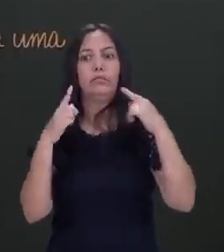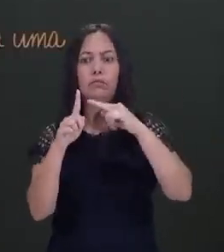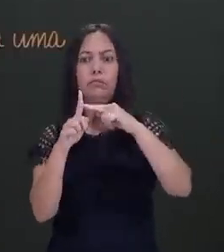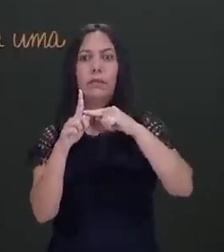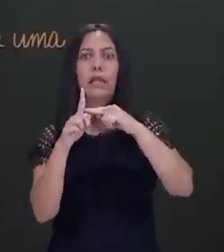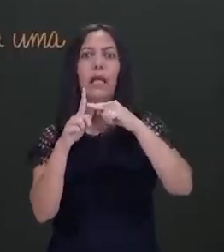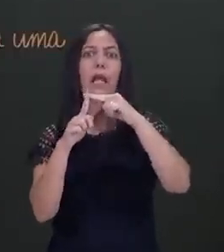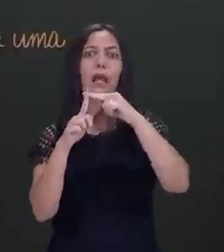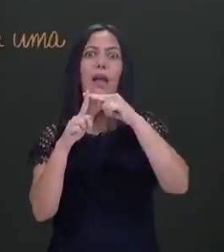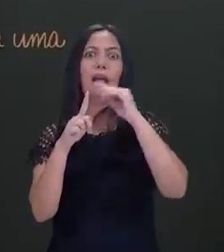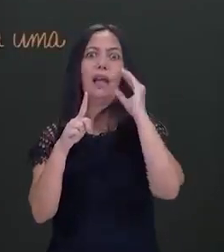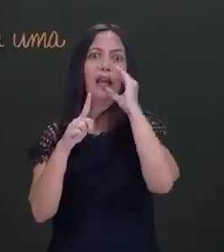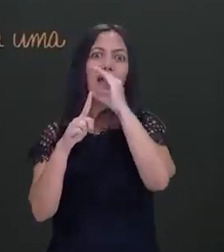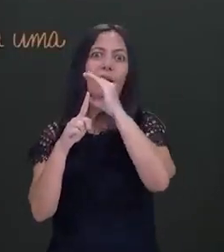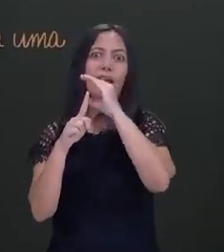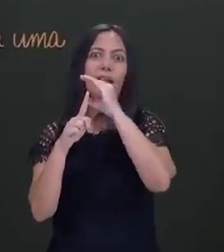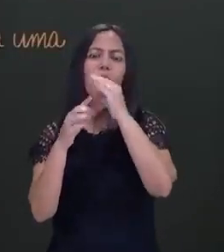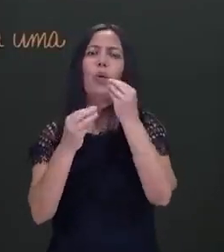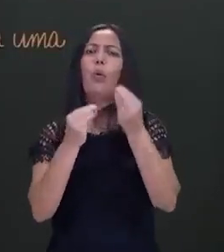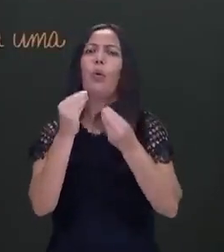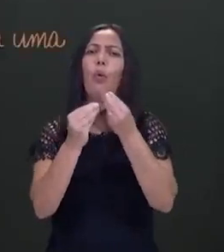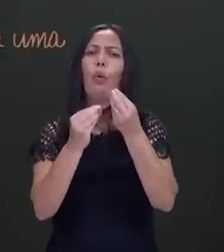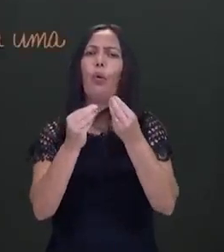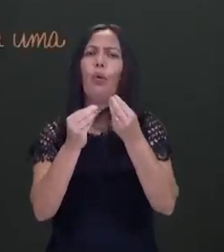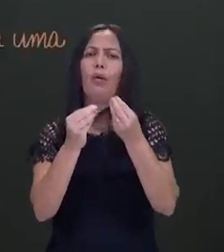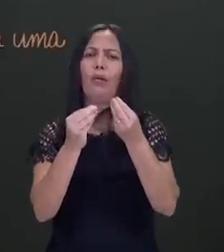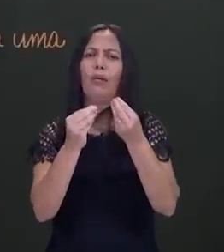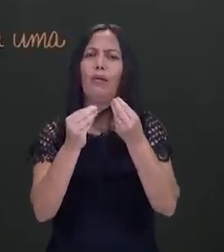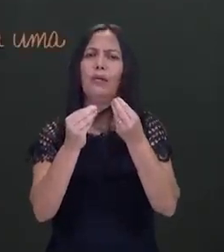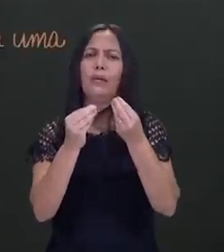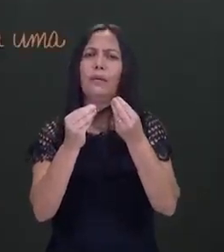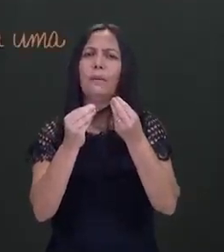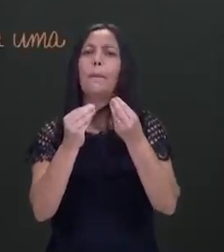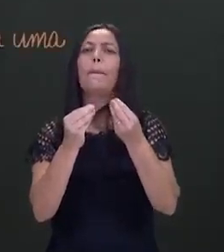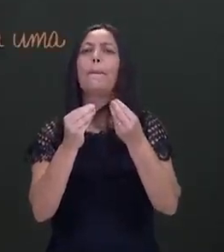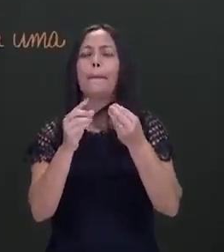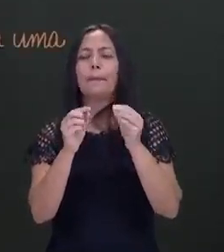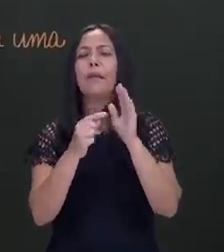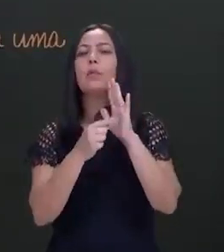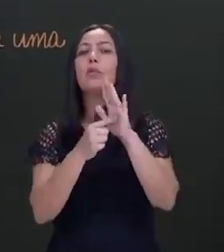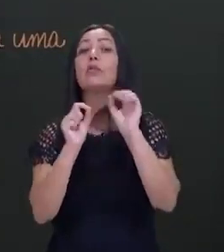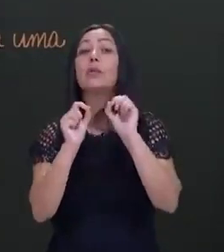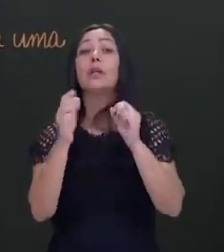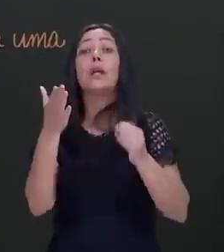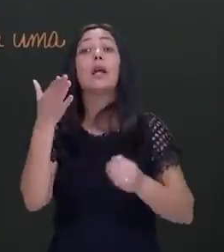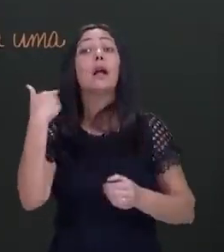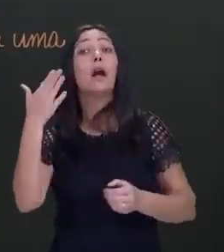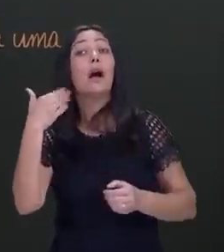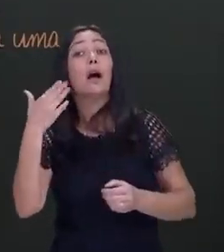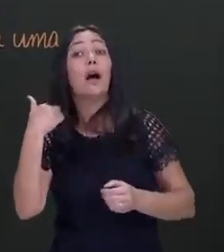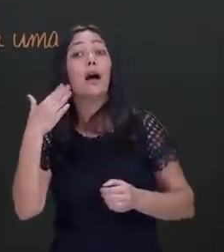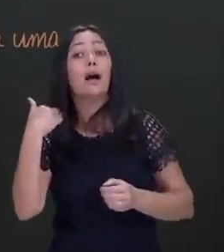Você diz assim, ué, como é que pode isso? O que está acontecendo? A gente está falando de calor.